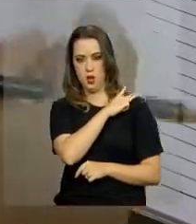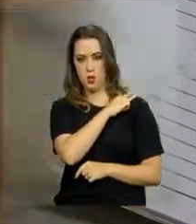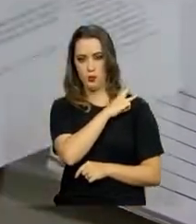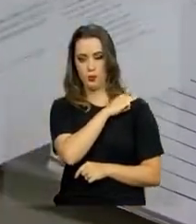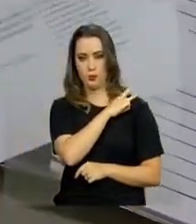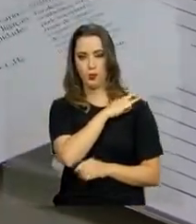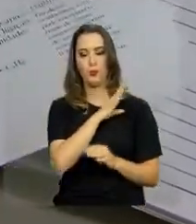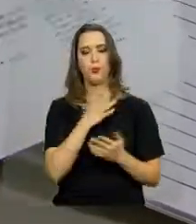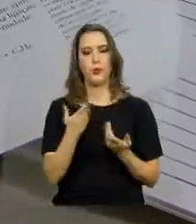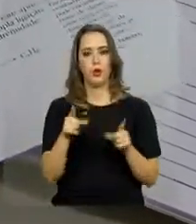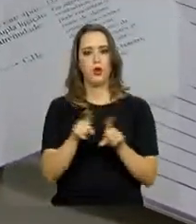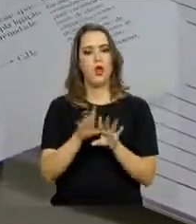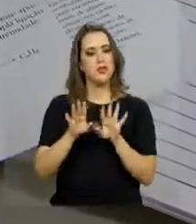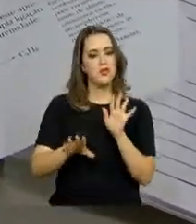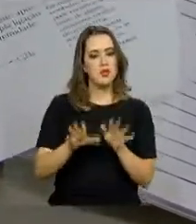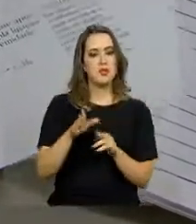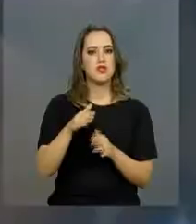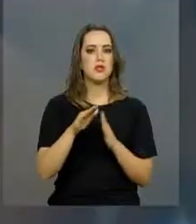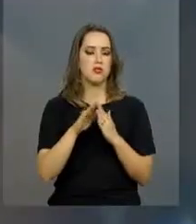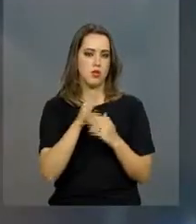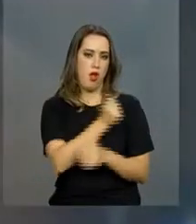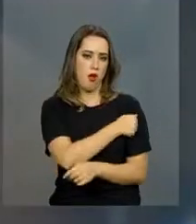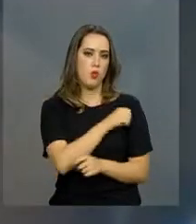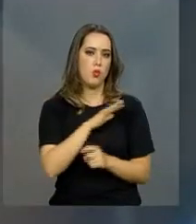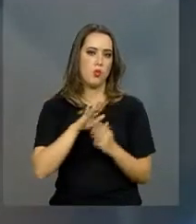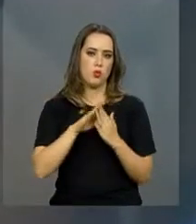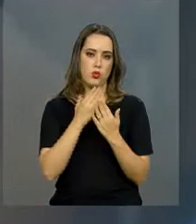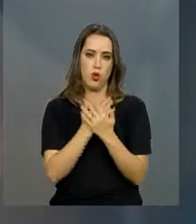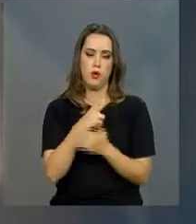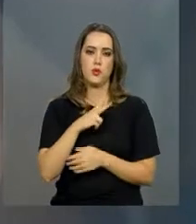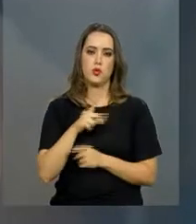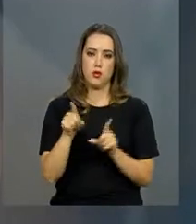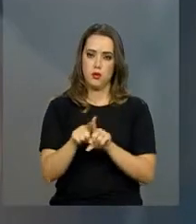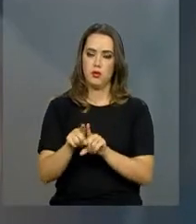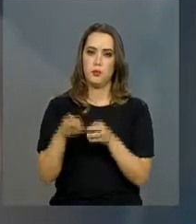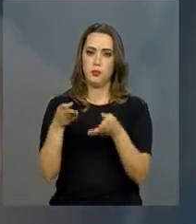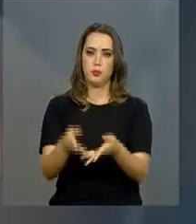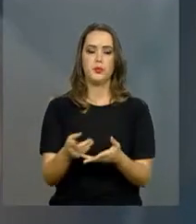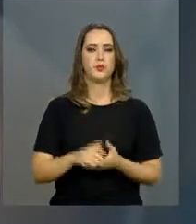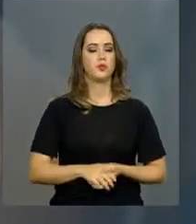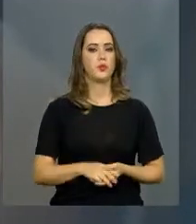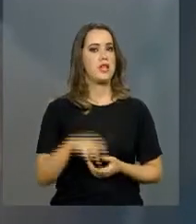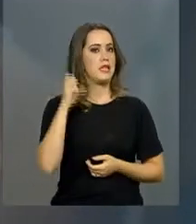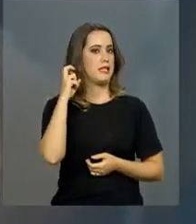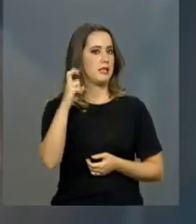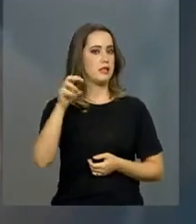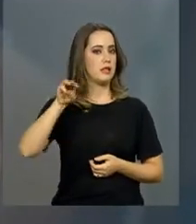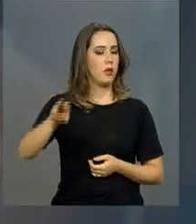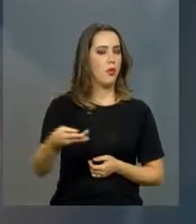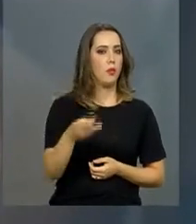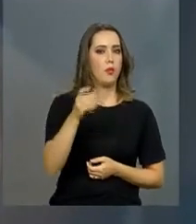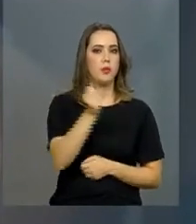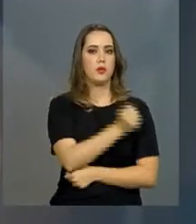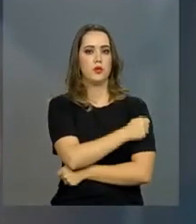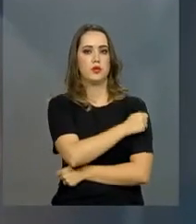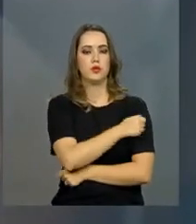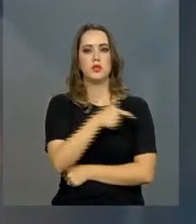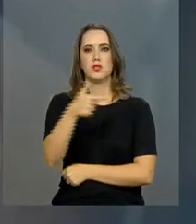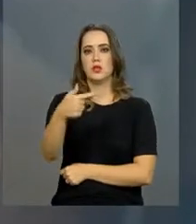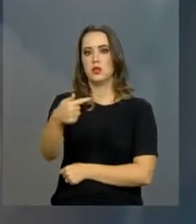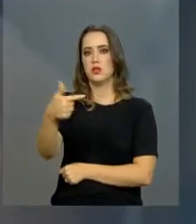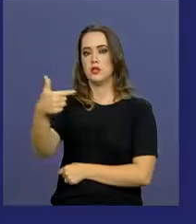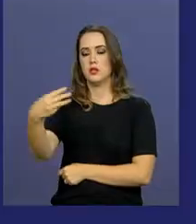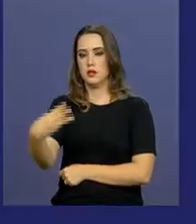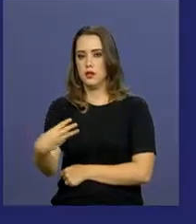particulares também fizeram as provas. No total, participaram da avaliação 5 milhões de alunos de 73 mil